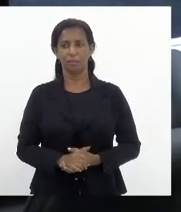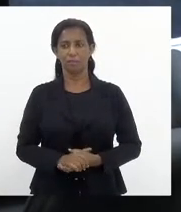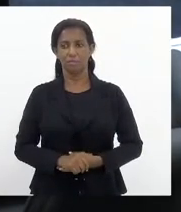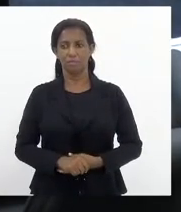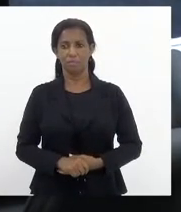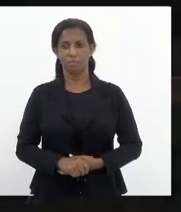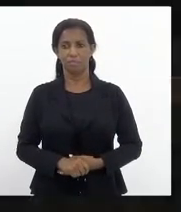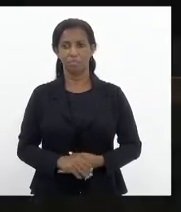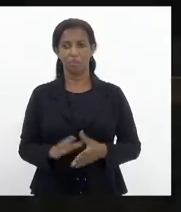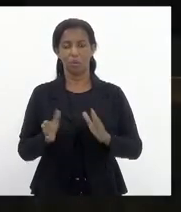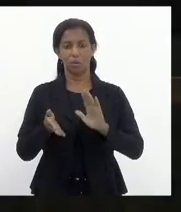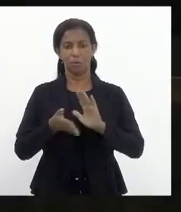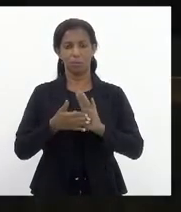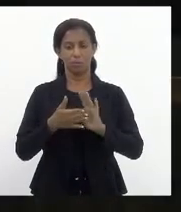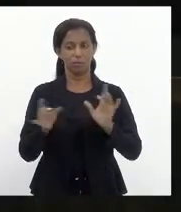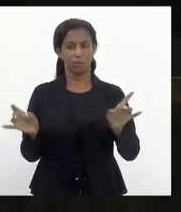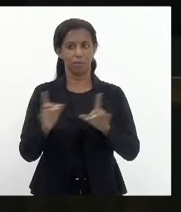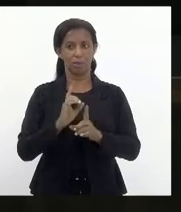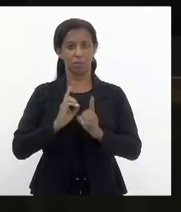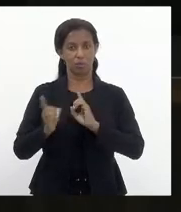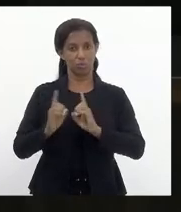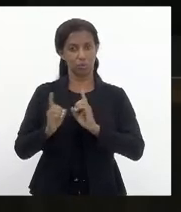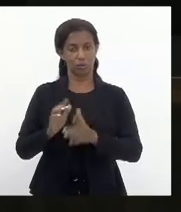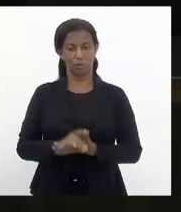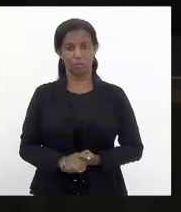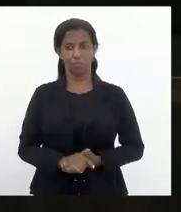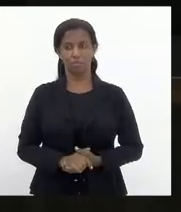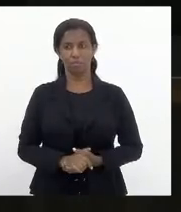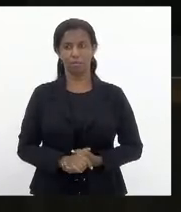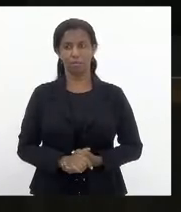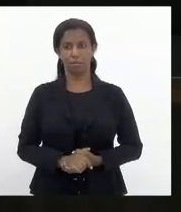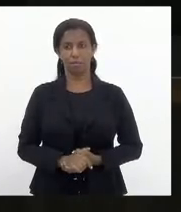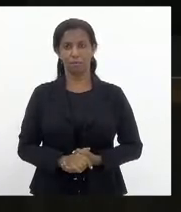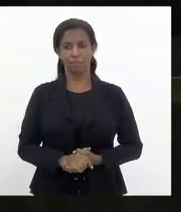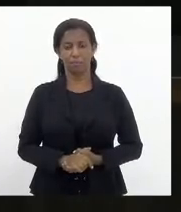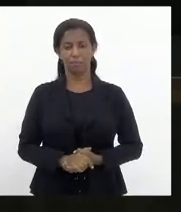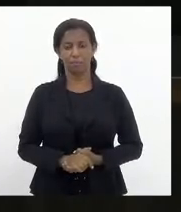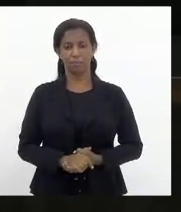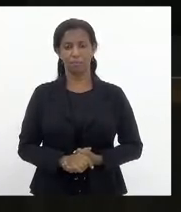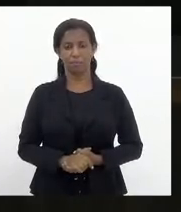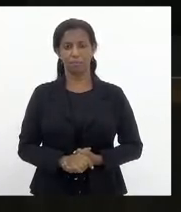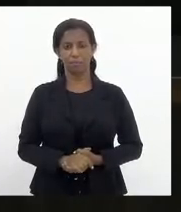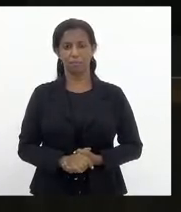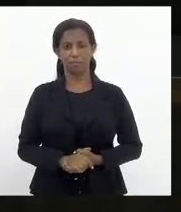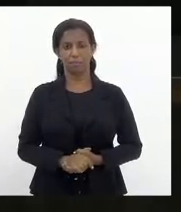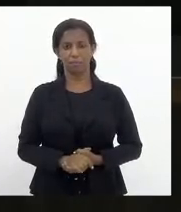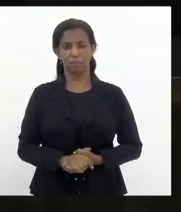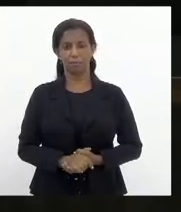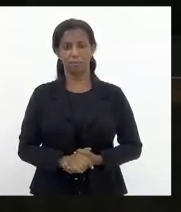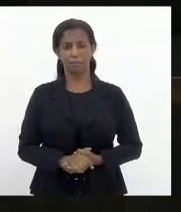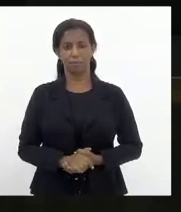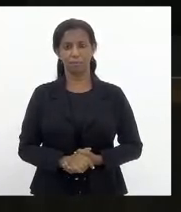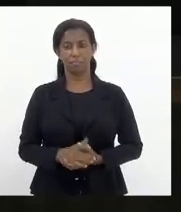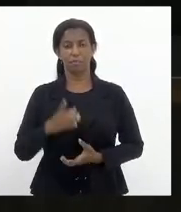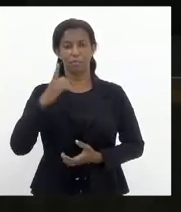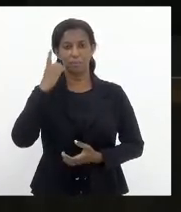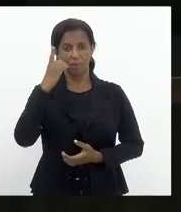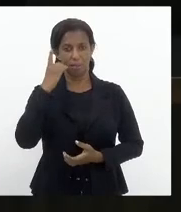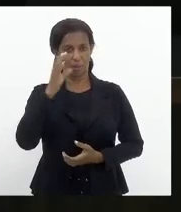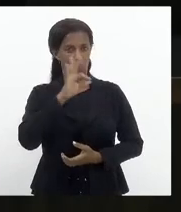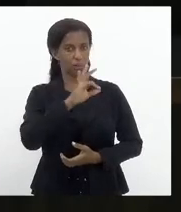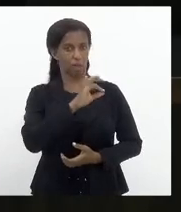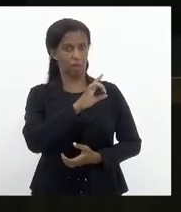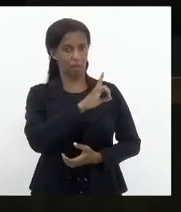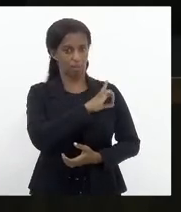Com os pareceres emitidos, é em discussão. Então, eu só vou organizar aqui, tem deputada Marta Rocha para